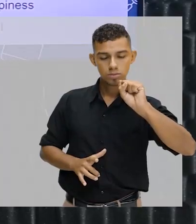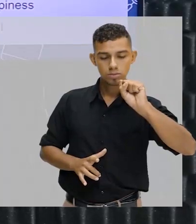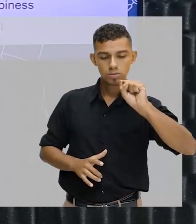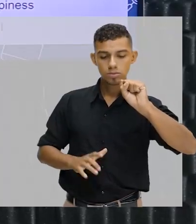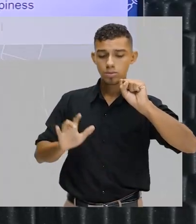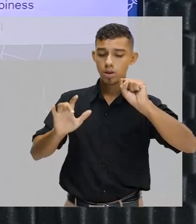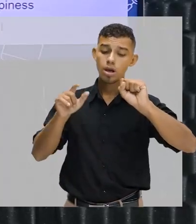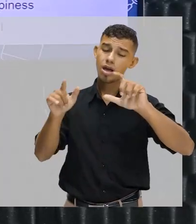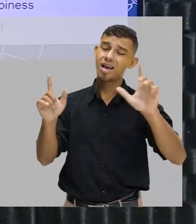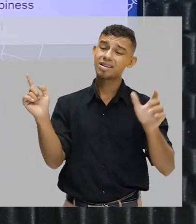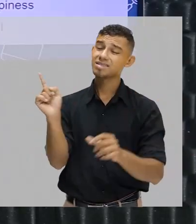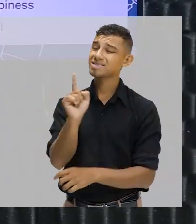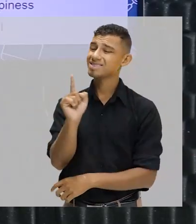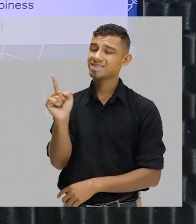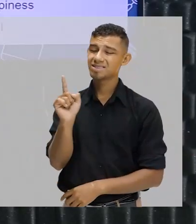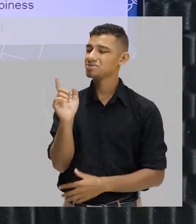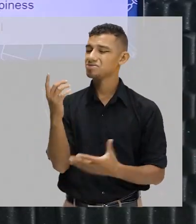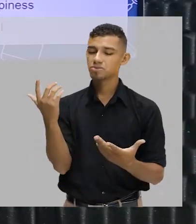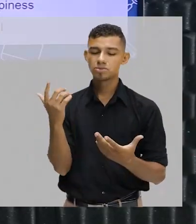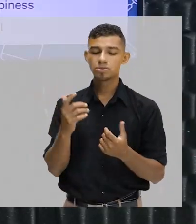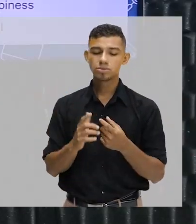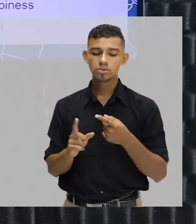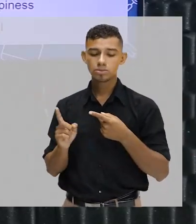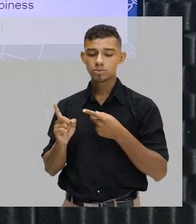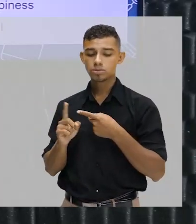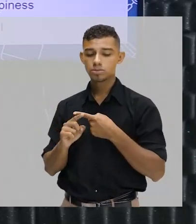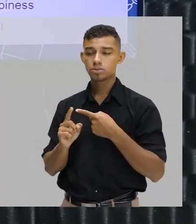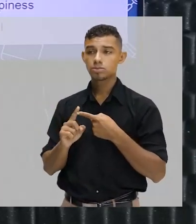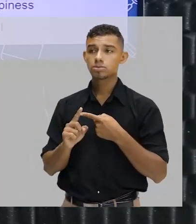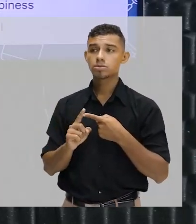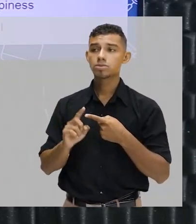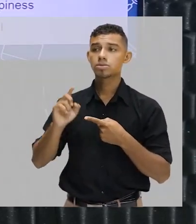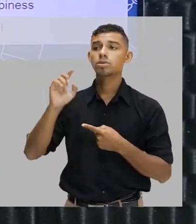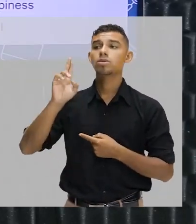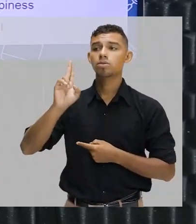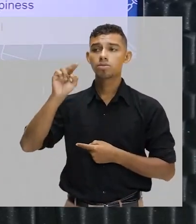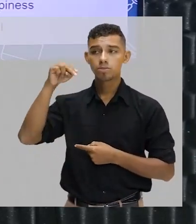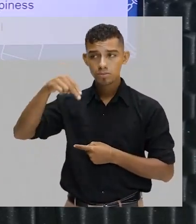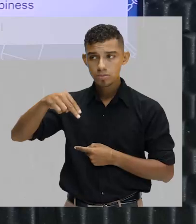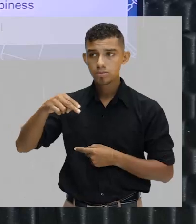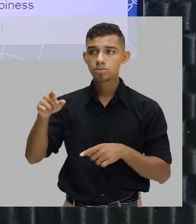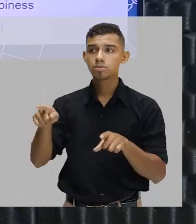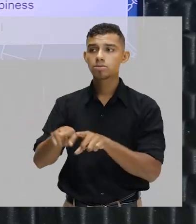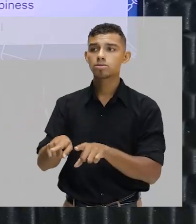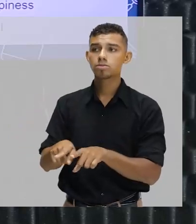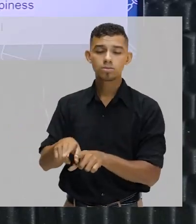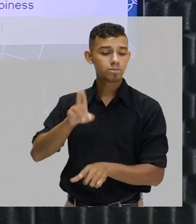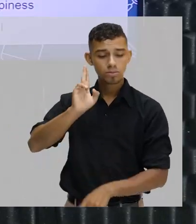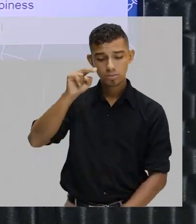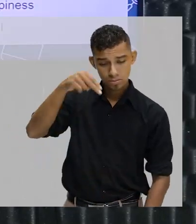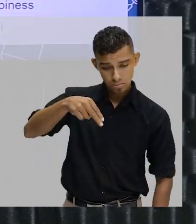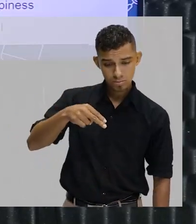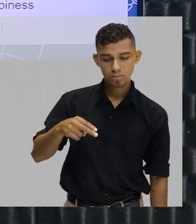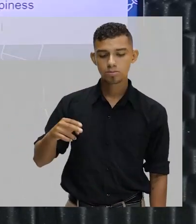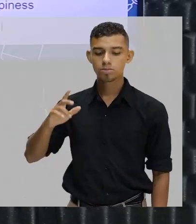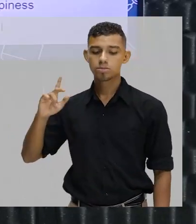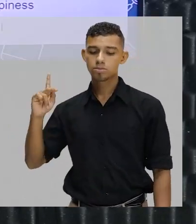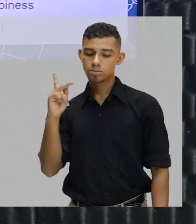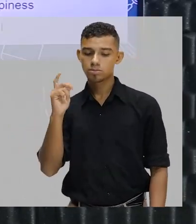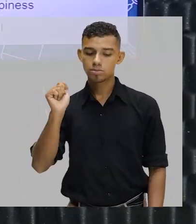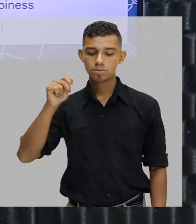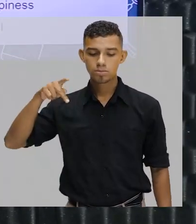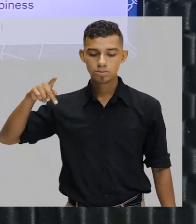eu quero dar uma ideia negativa. Un equivale ao nosso in. Então, unhappy é o